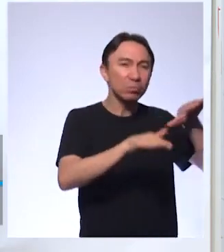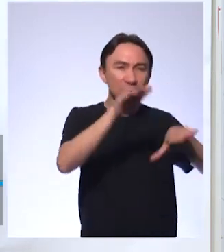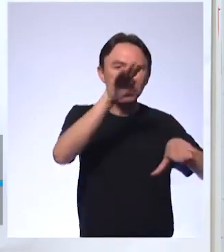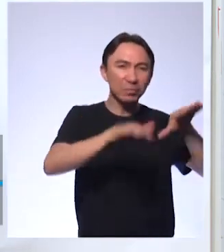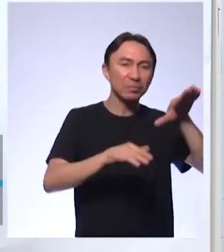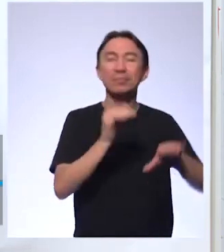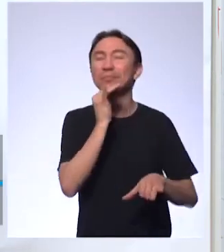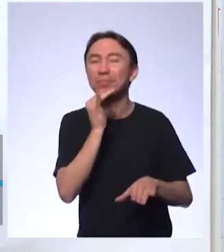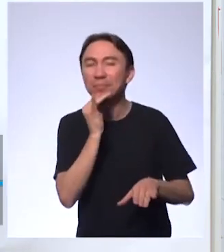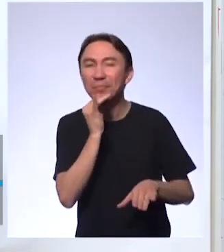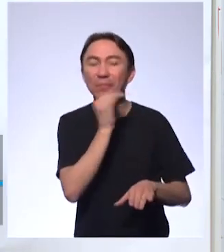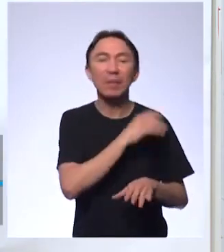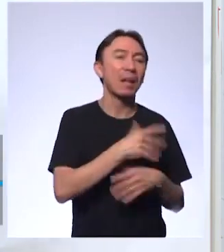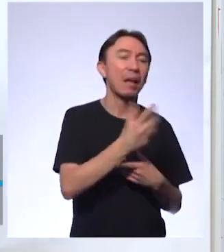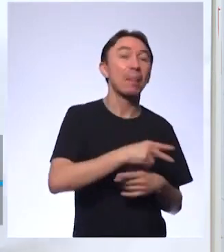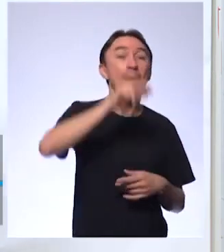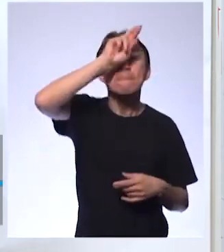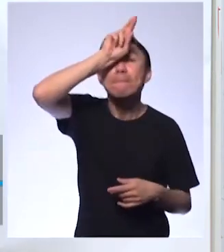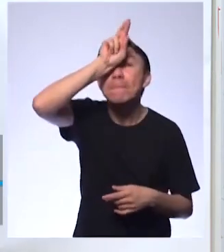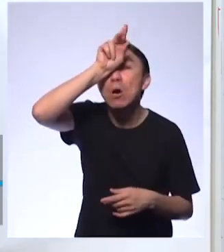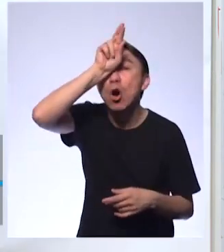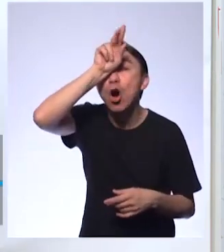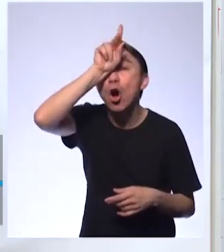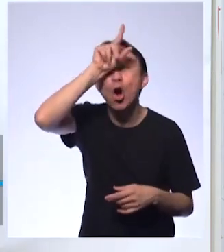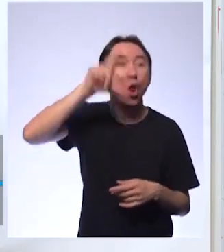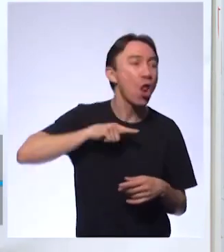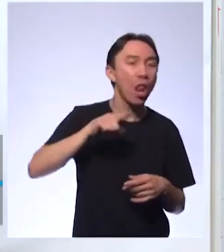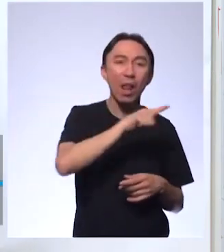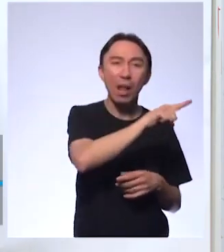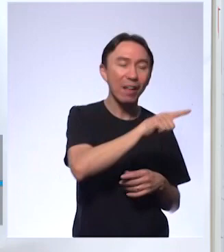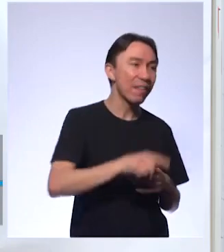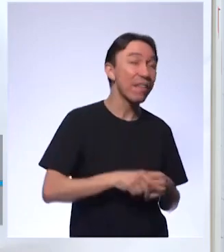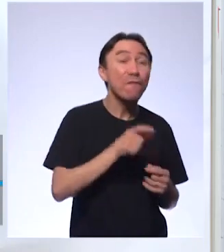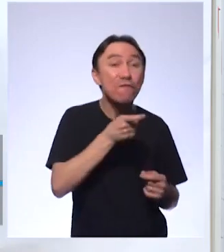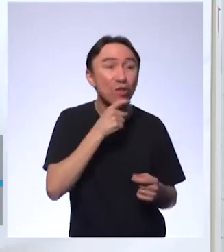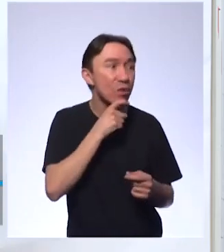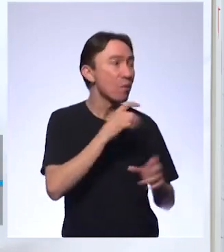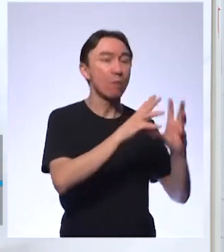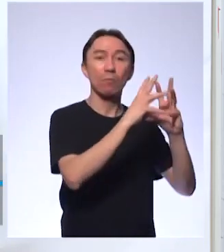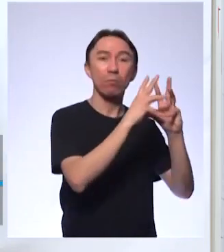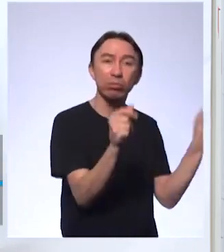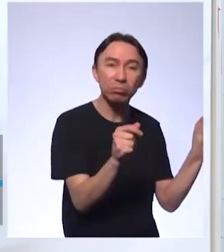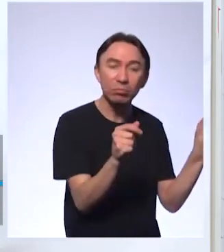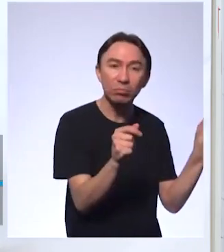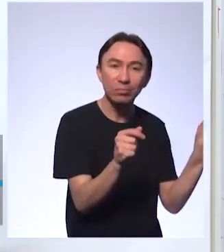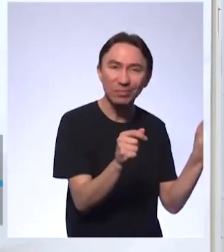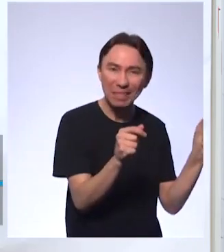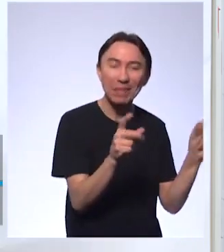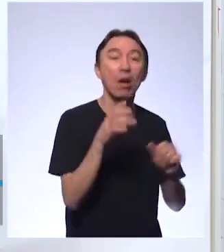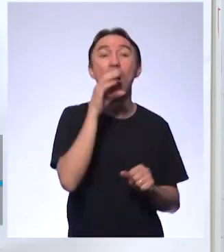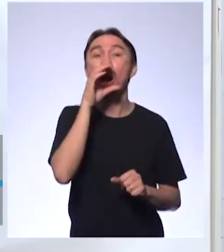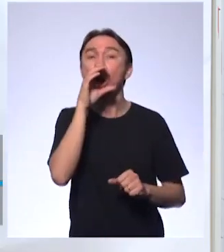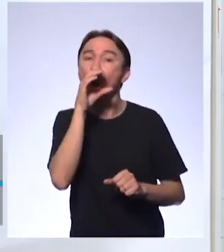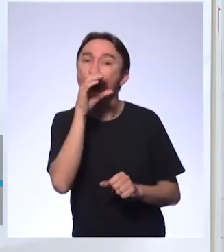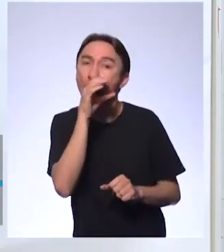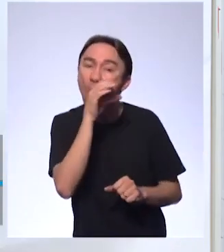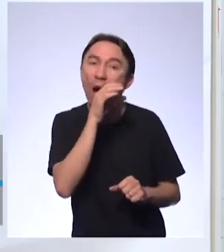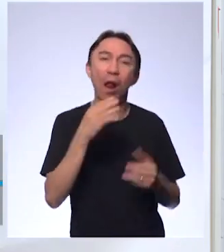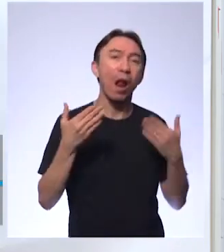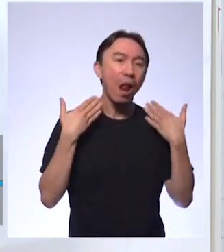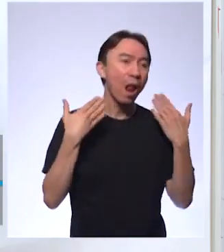ambiente para ele ficar bem ativo. Então, no calor aparece um monte de inseto. Os répteis também. No frio, eles se escondem. Quem tem tartaruga,